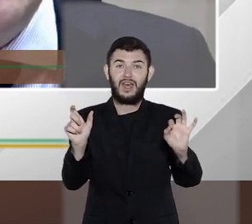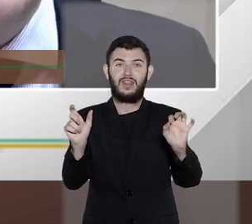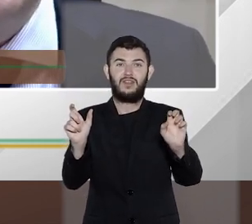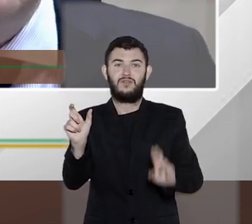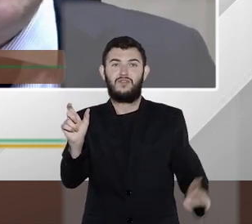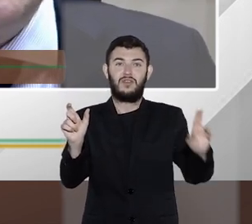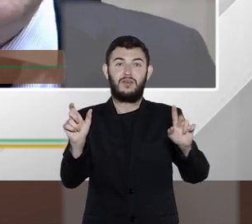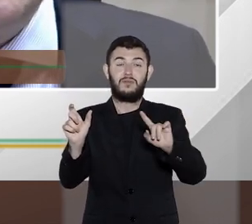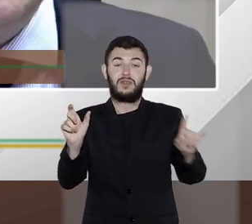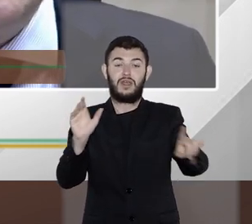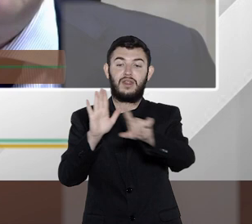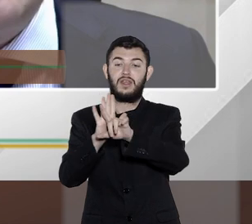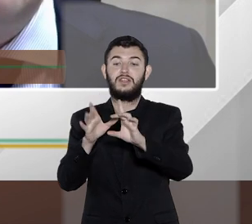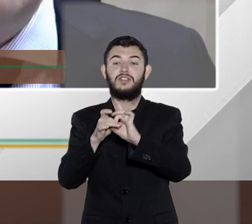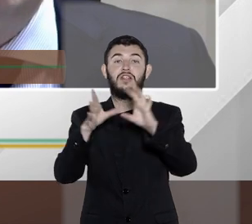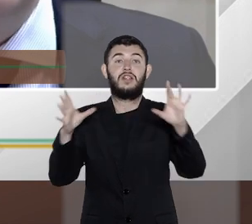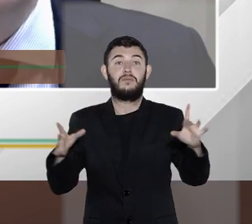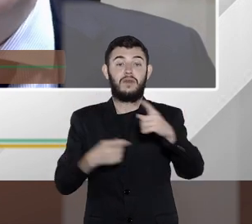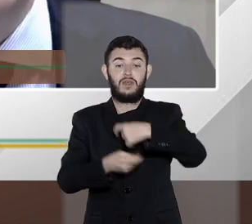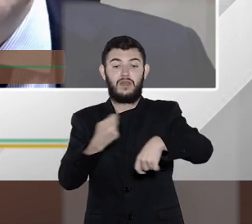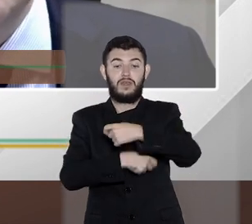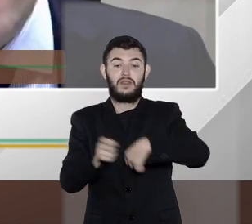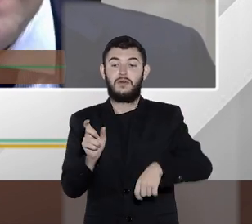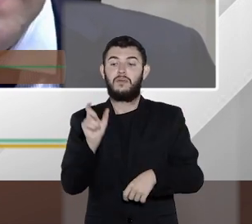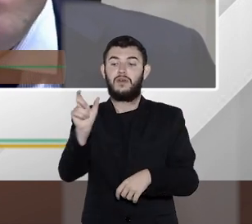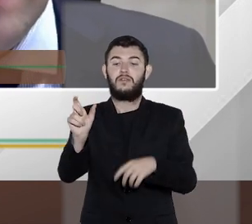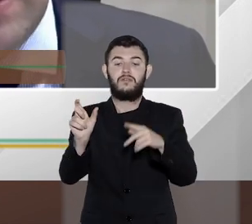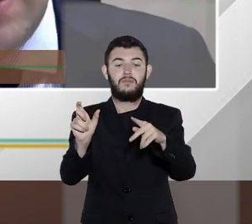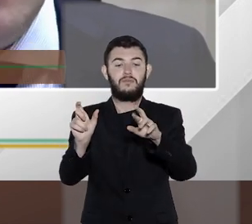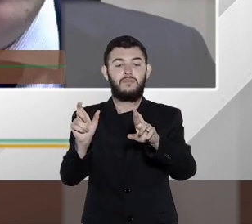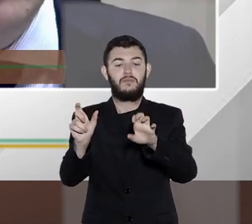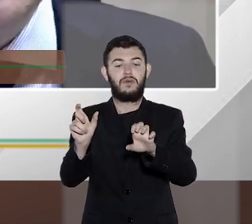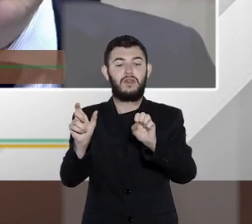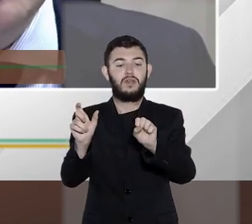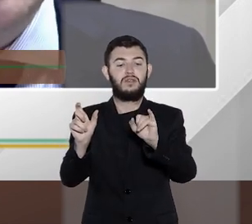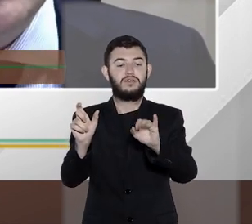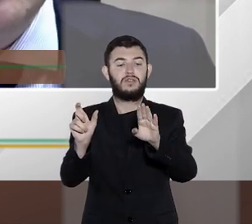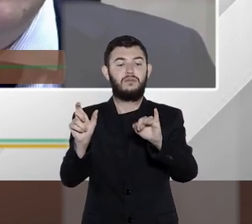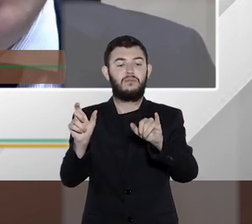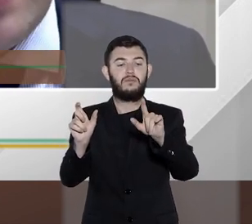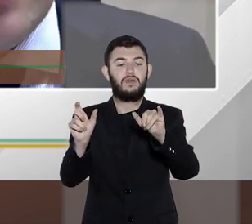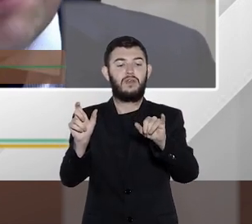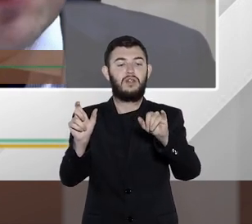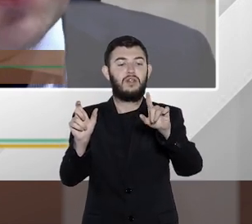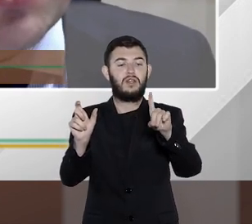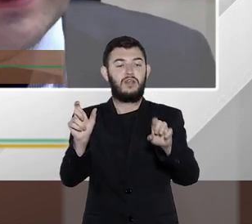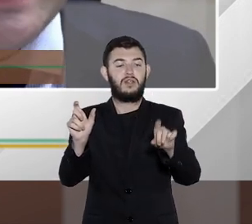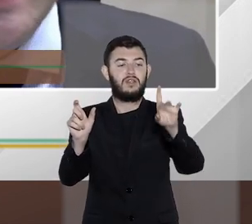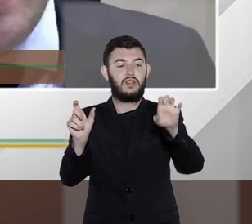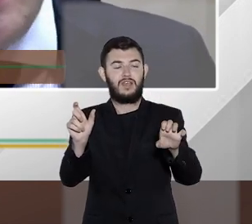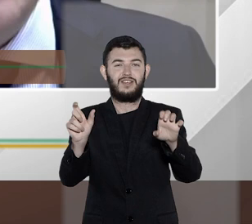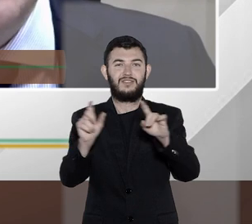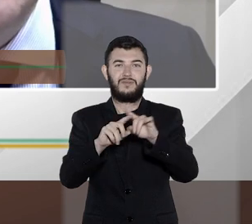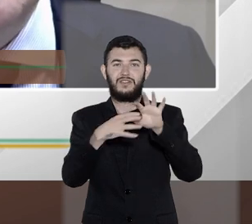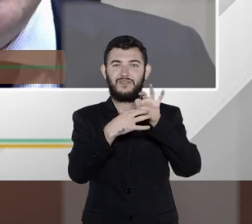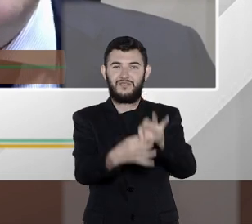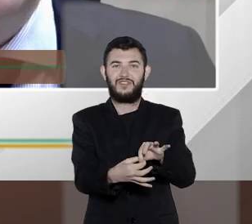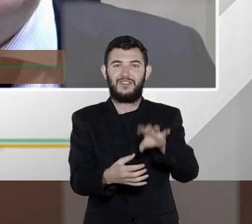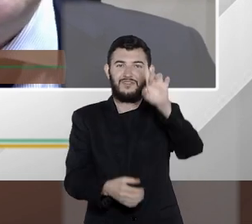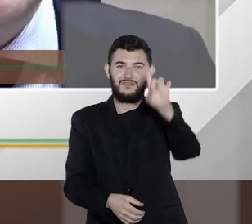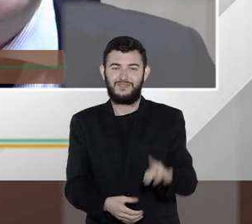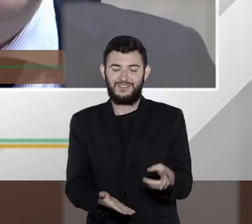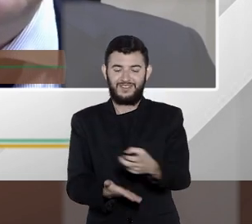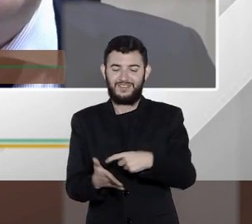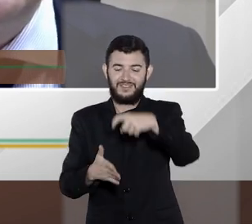mas na lei de liberdade econômica é a palavra previsibilidade é uma coisa que no direito tributário professor Joanda a gente